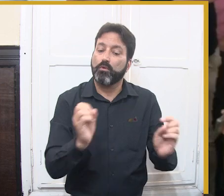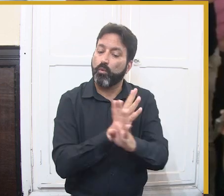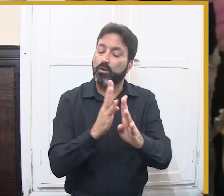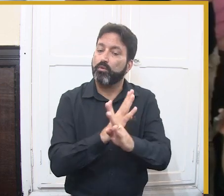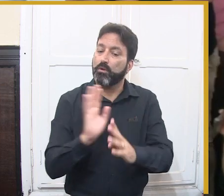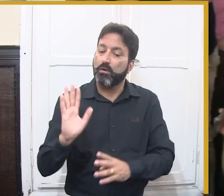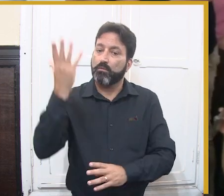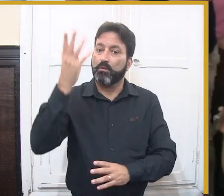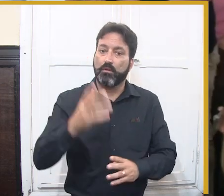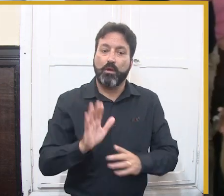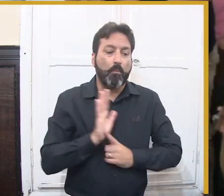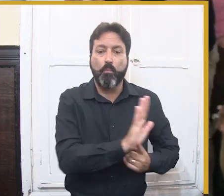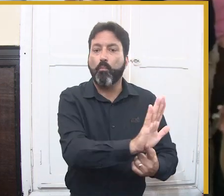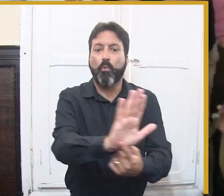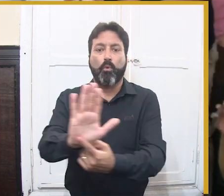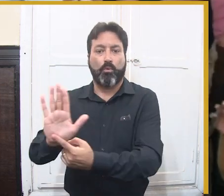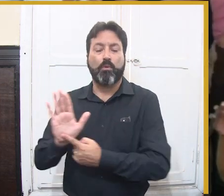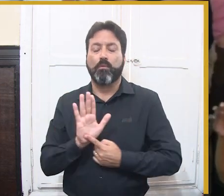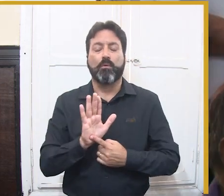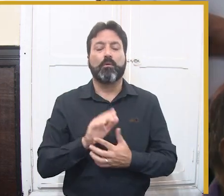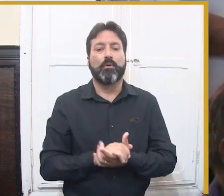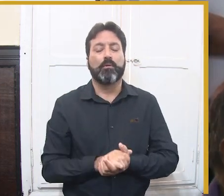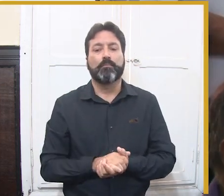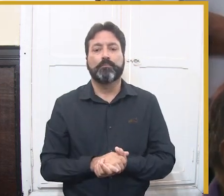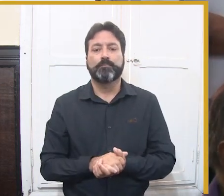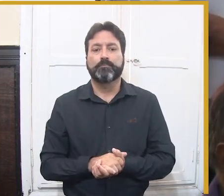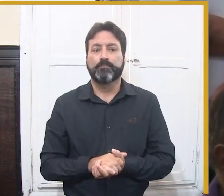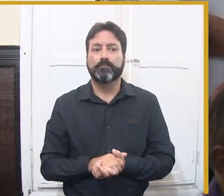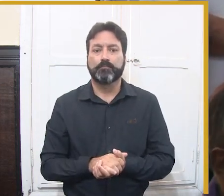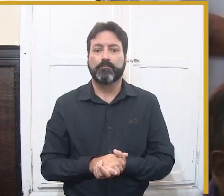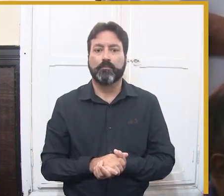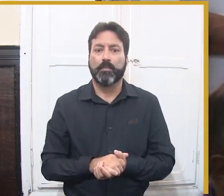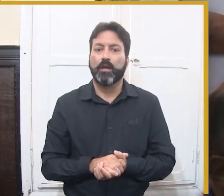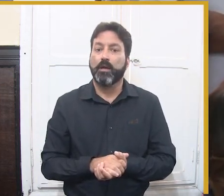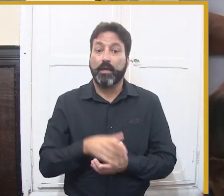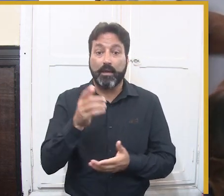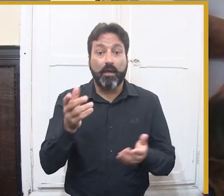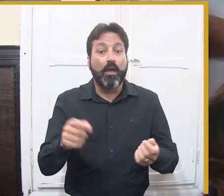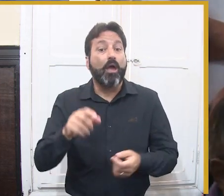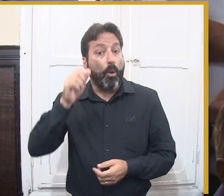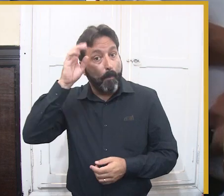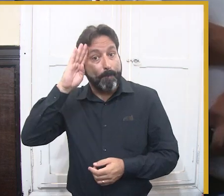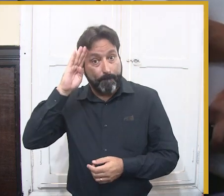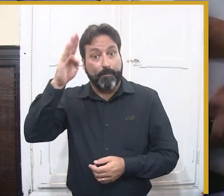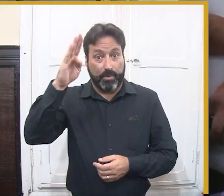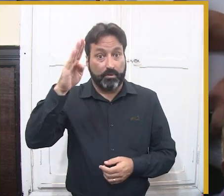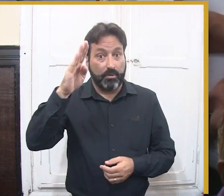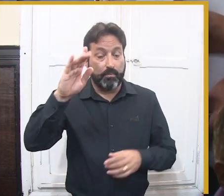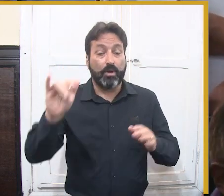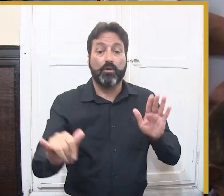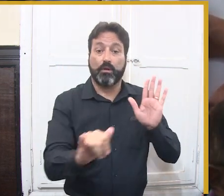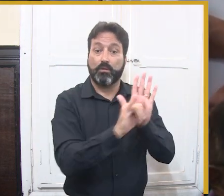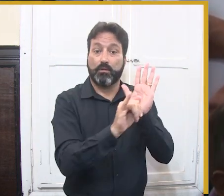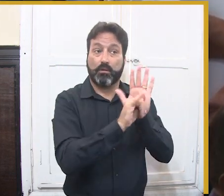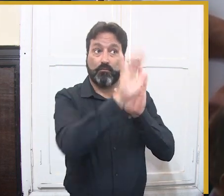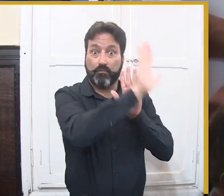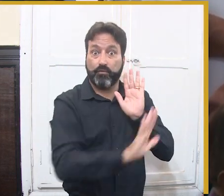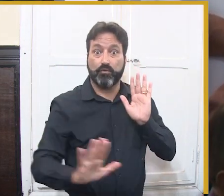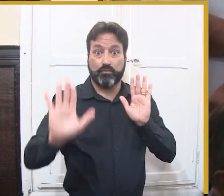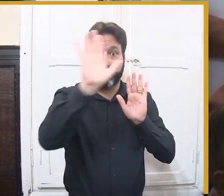teremos um espaço na Estação Velha, montado e dedicado apenas para a Associação das Quadrilhas Juninas,